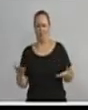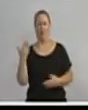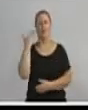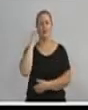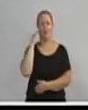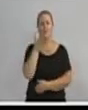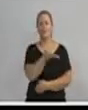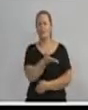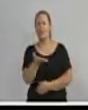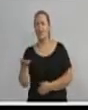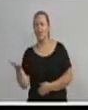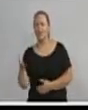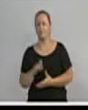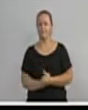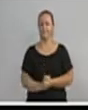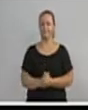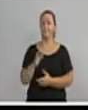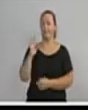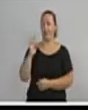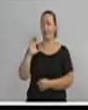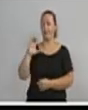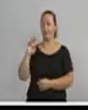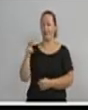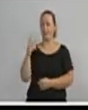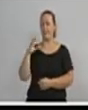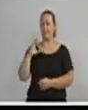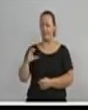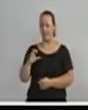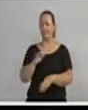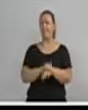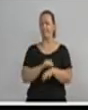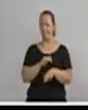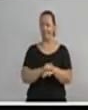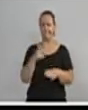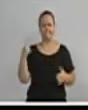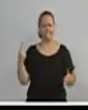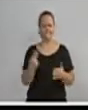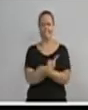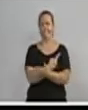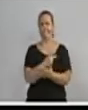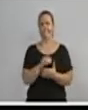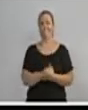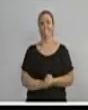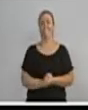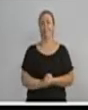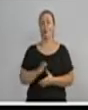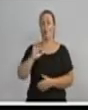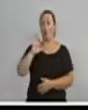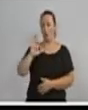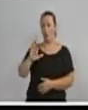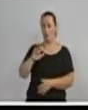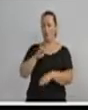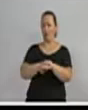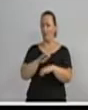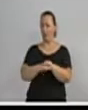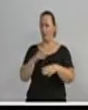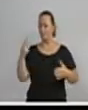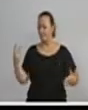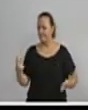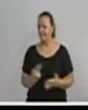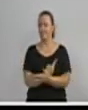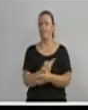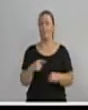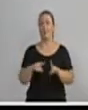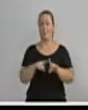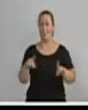FHC fez. O Lula fez. O Lula, no segundo mandato, fez. Pedaladas que acabam sendo comprometidas pelo próprio andamento contábil